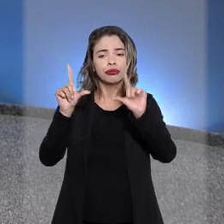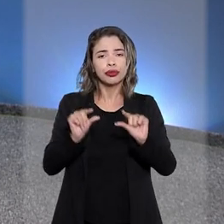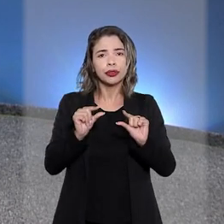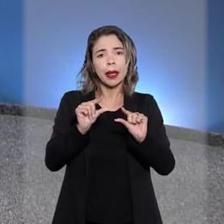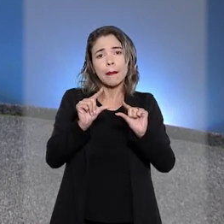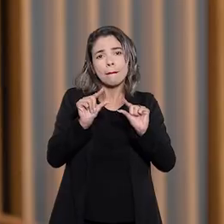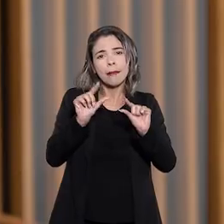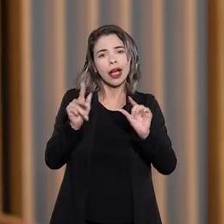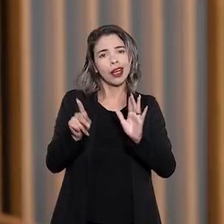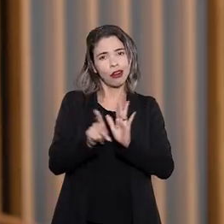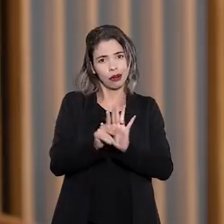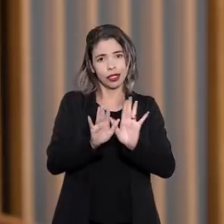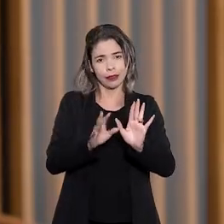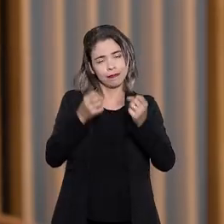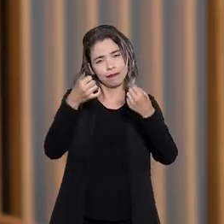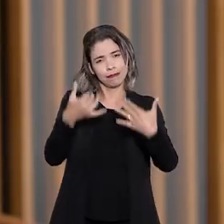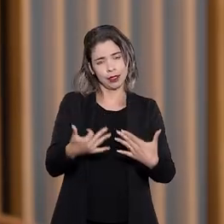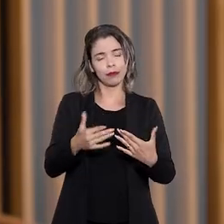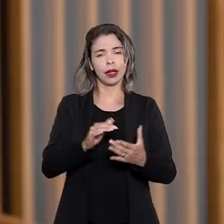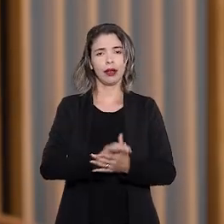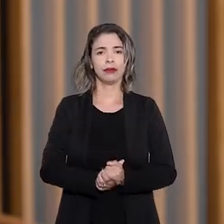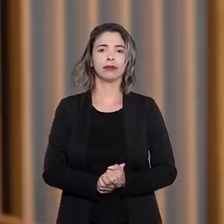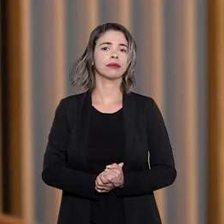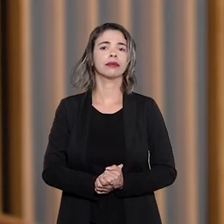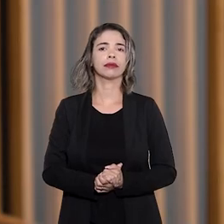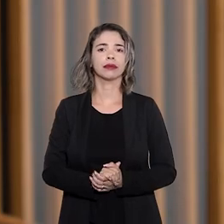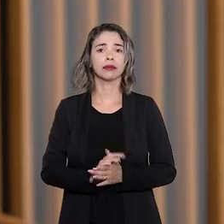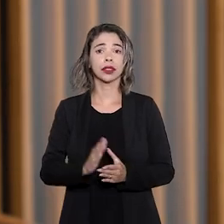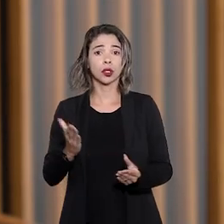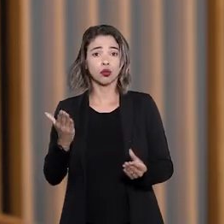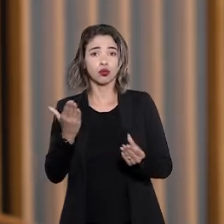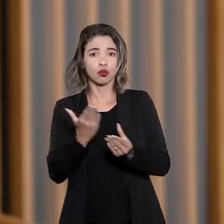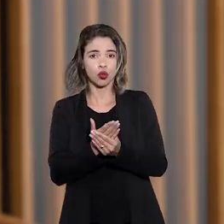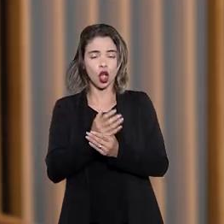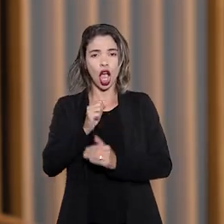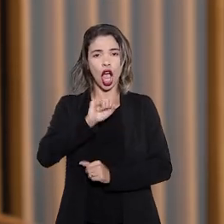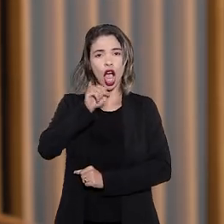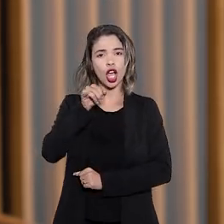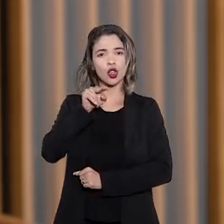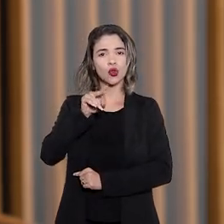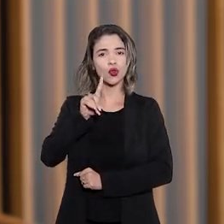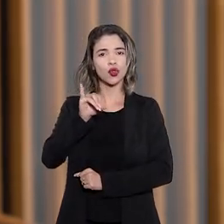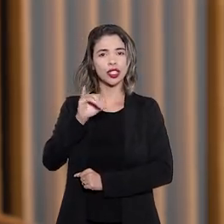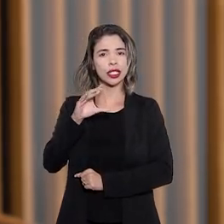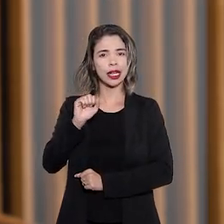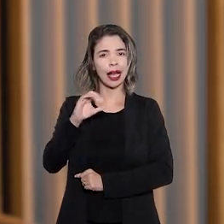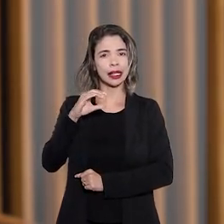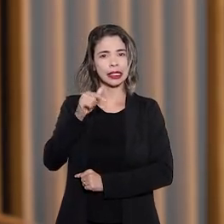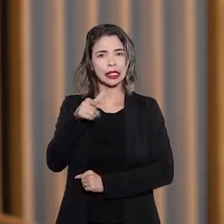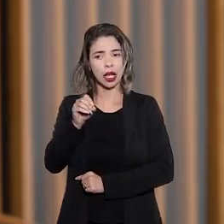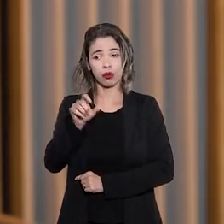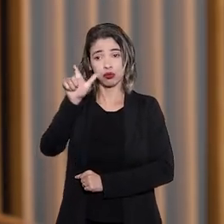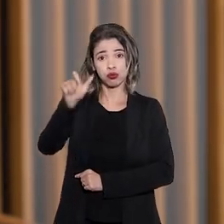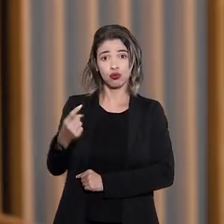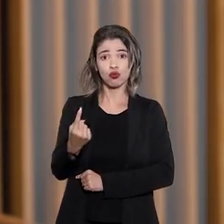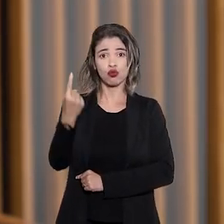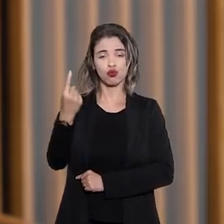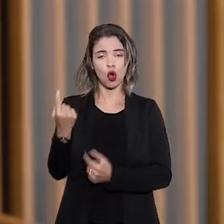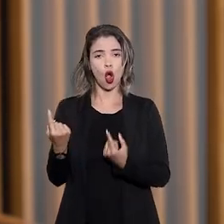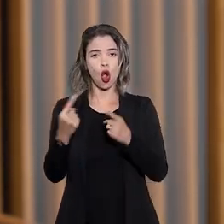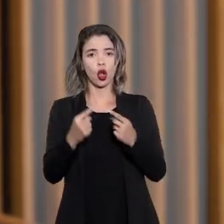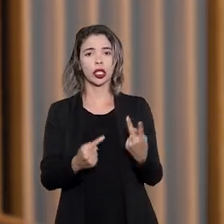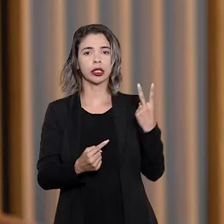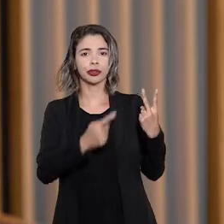Entenda. A ação de adjudicação compulsória foi movida por um homem contra duas pessoas, com o objetivo